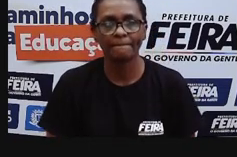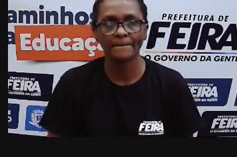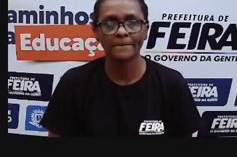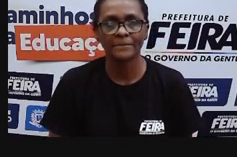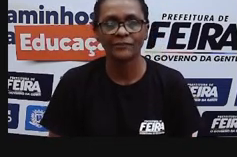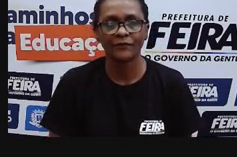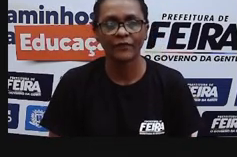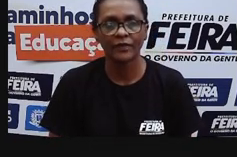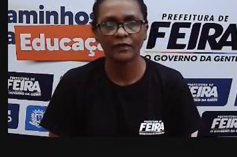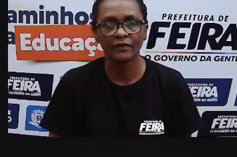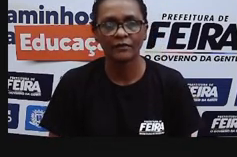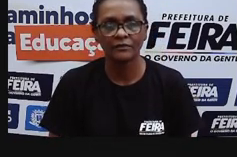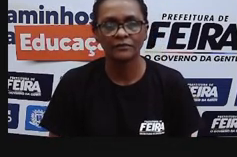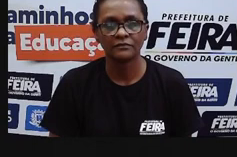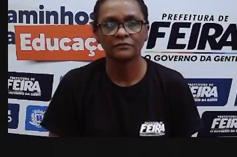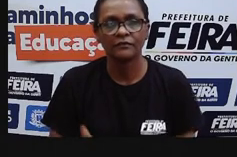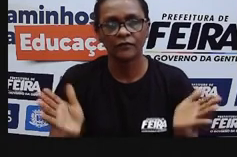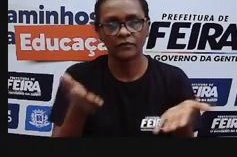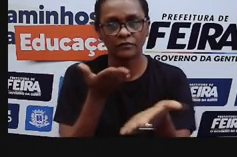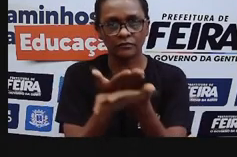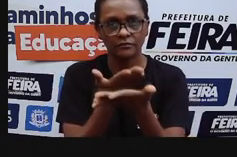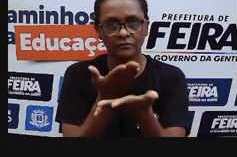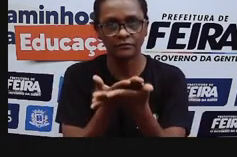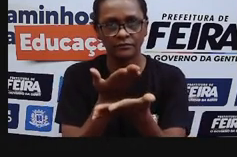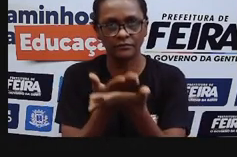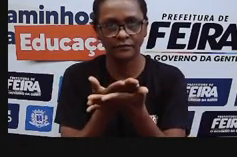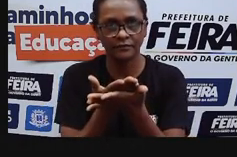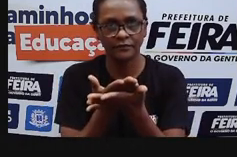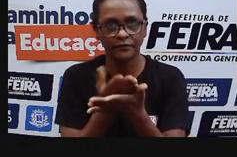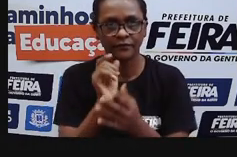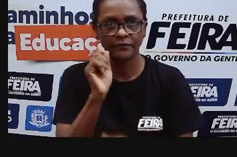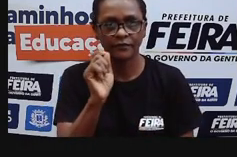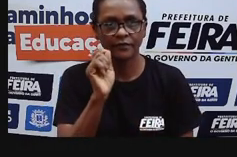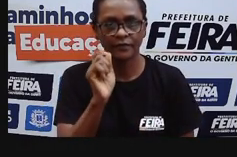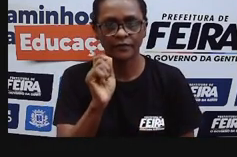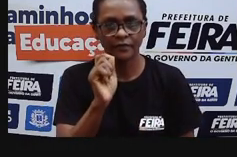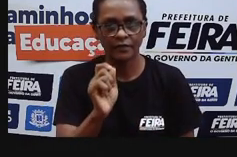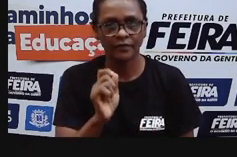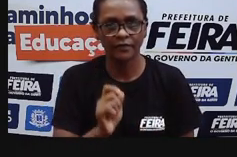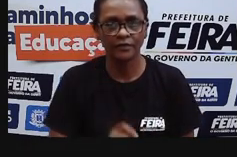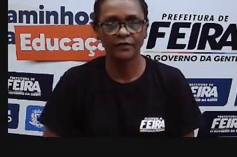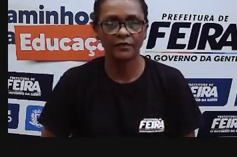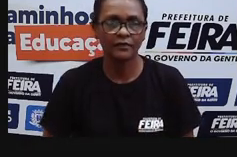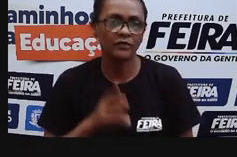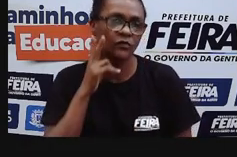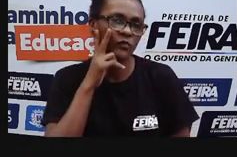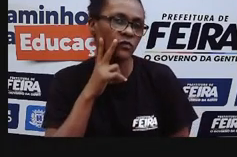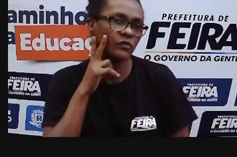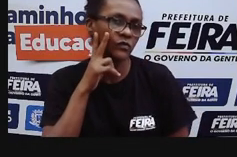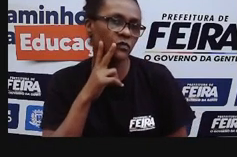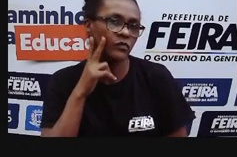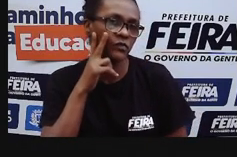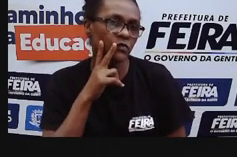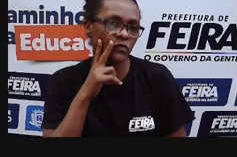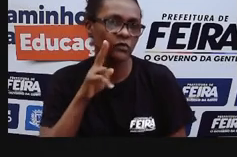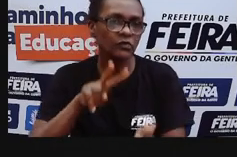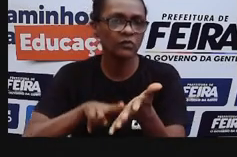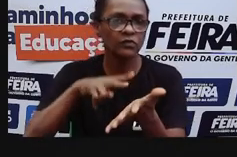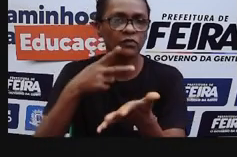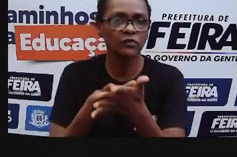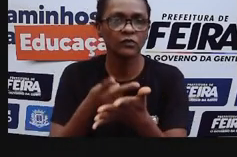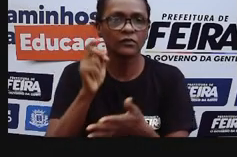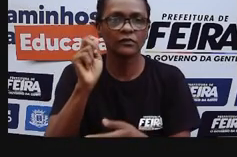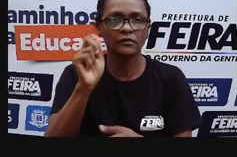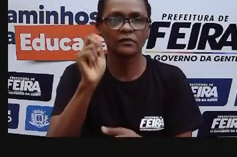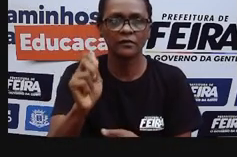Mas falando aqui na nossa aula, né? De micro-organismos, o vinho tem a ver com os micro-organismos. O